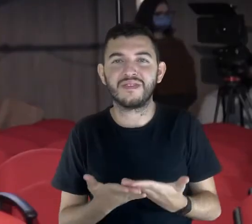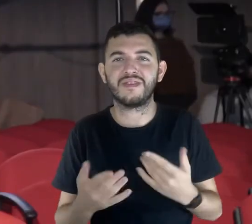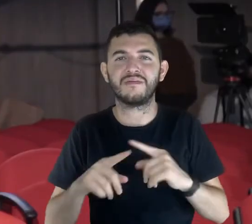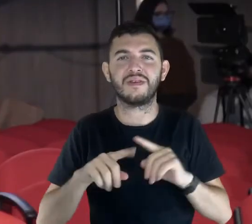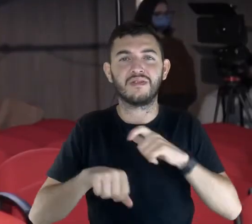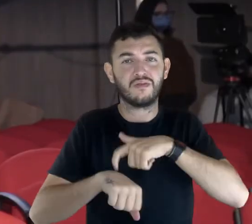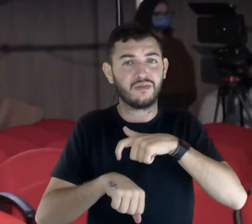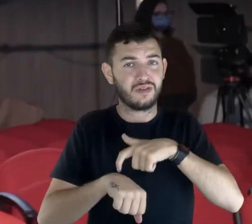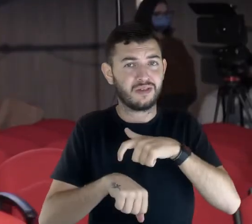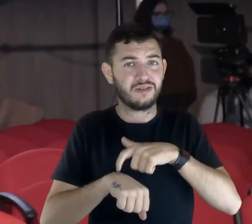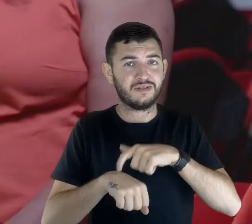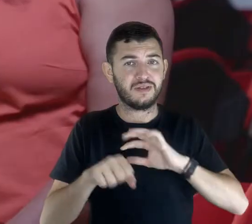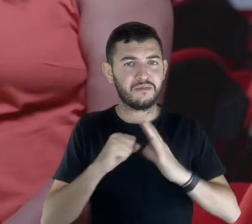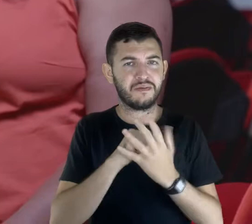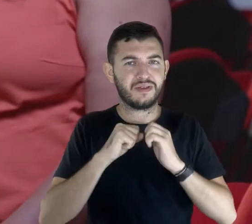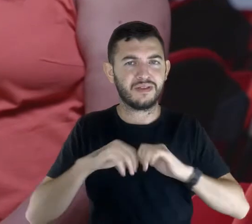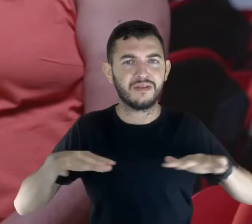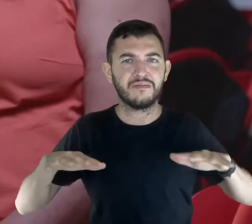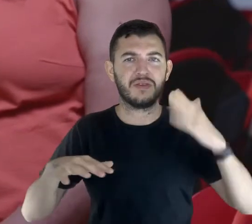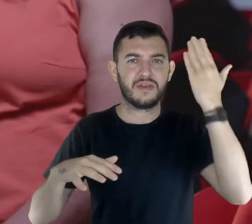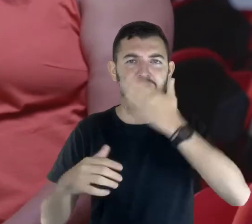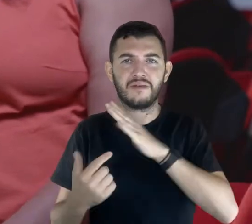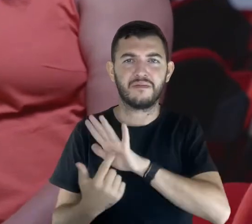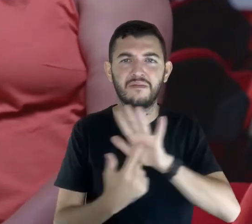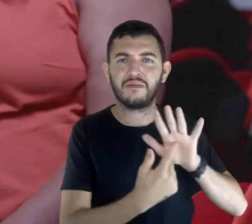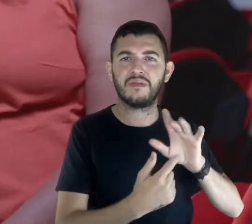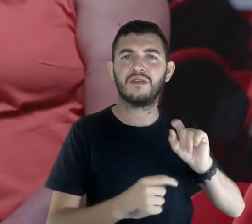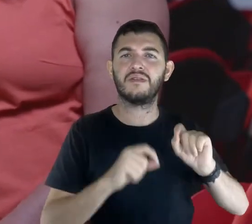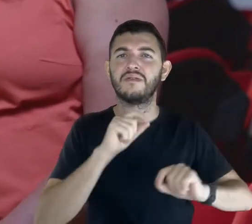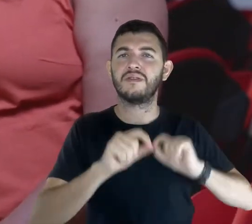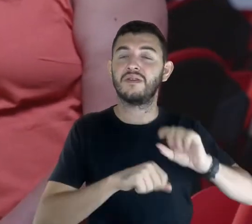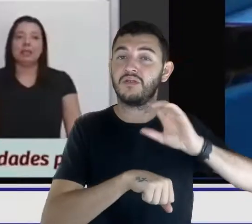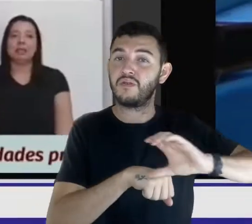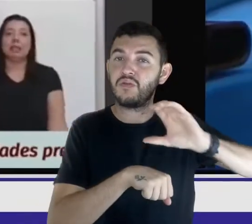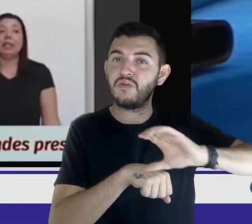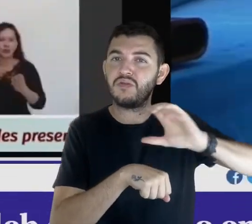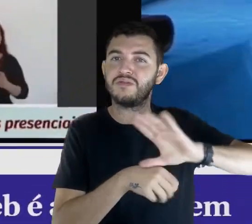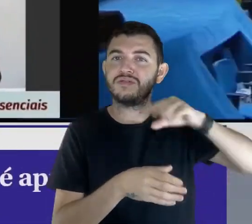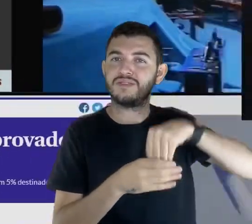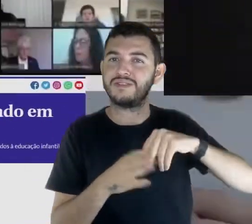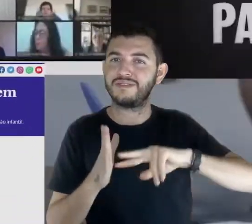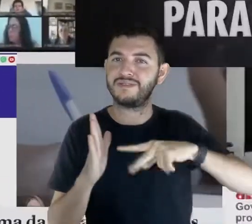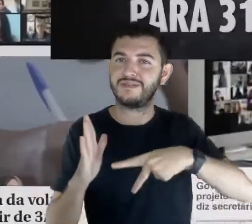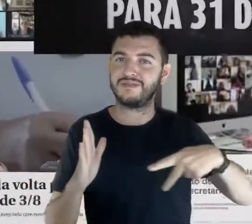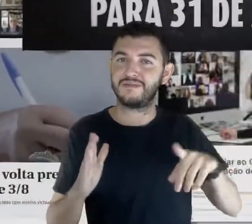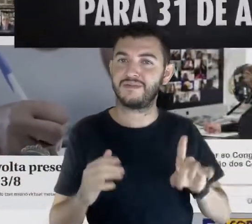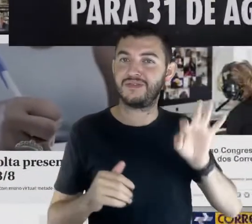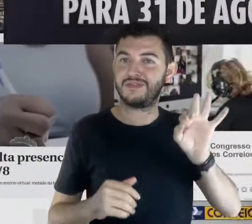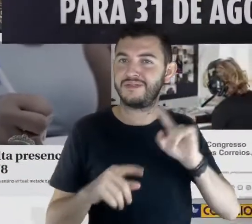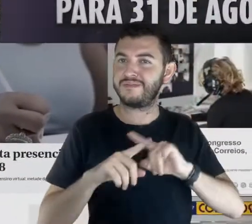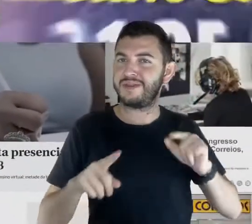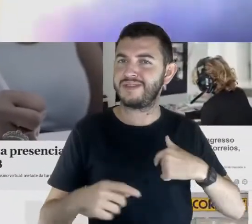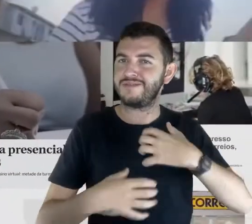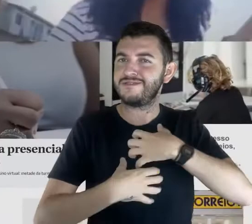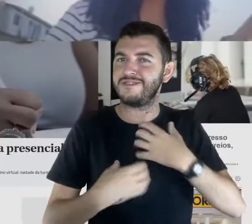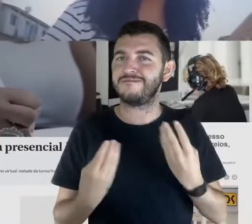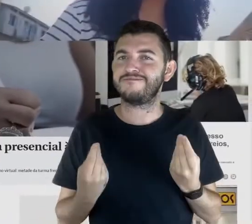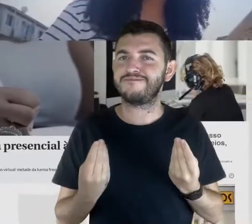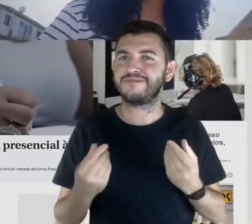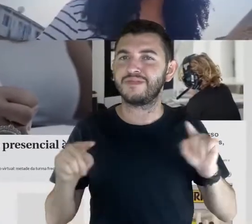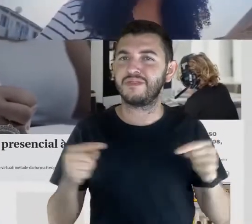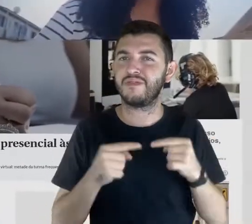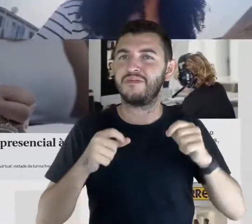estudar, então apareceu durante a pandemia uma oportunidade de fazer um curso pelo sindicato. E como esse curso